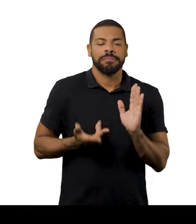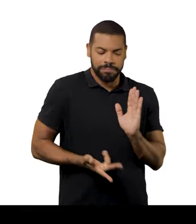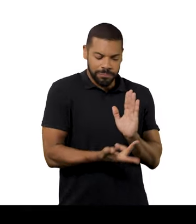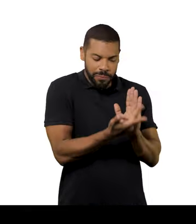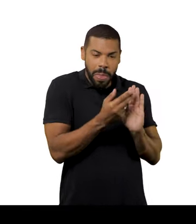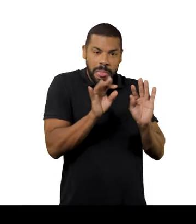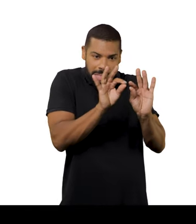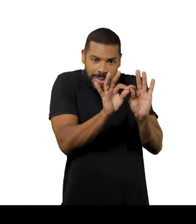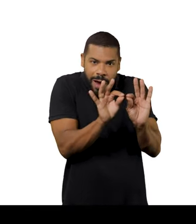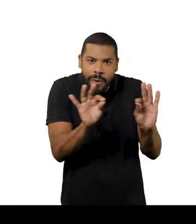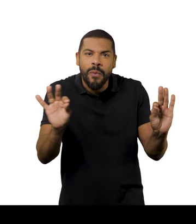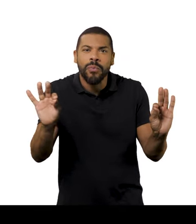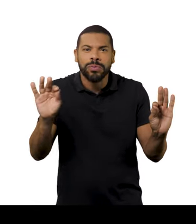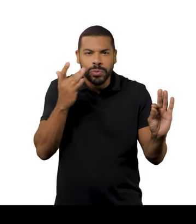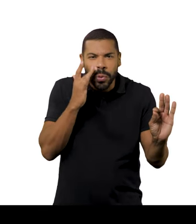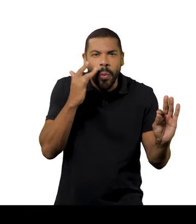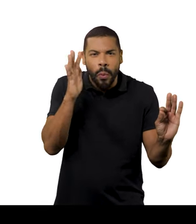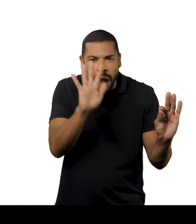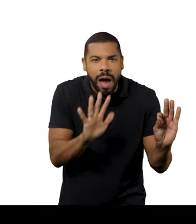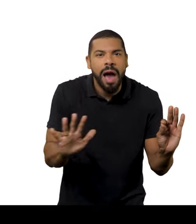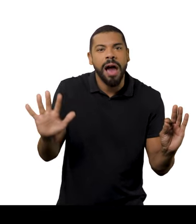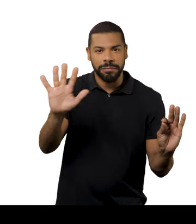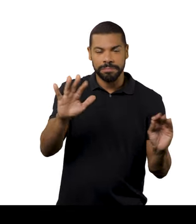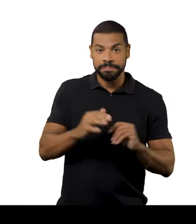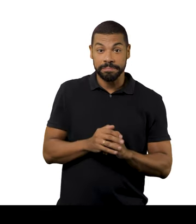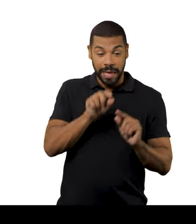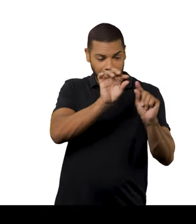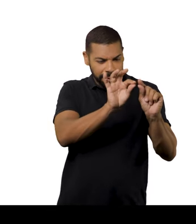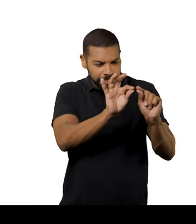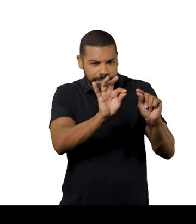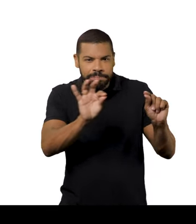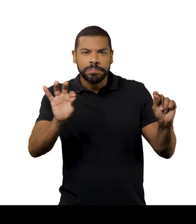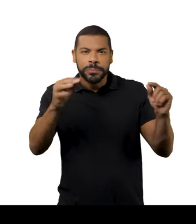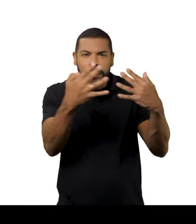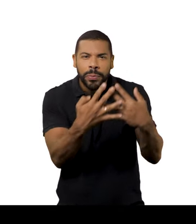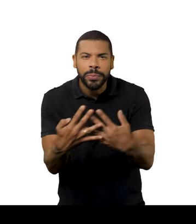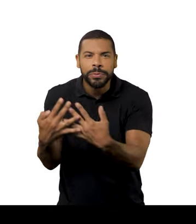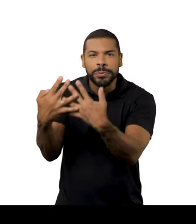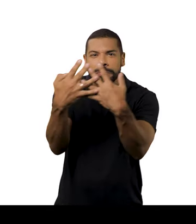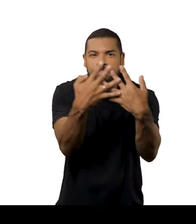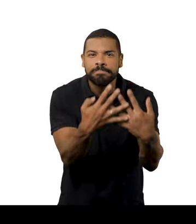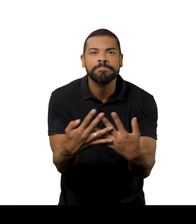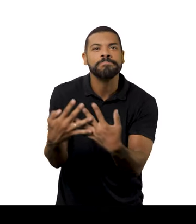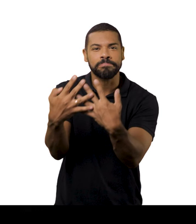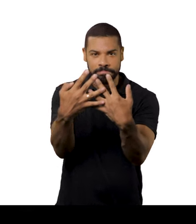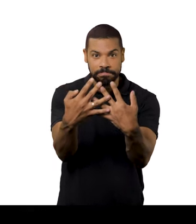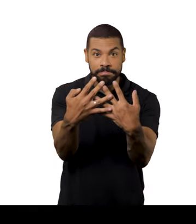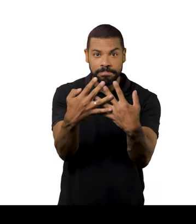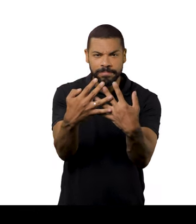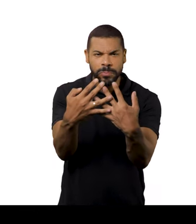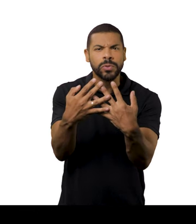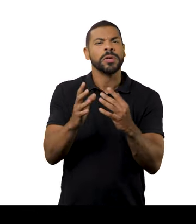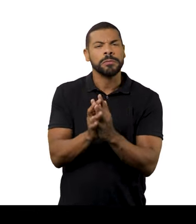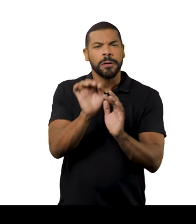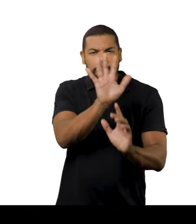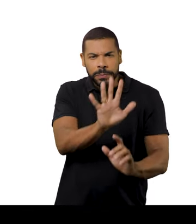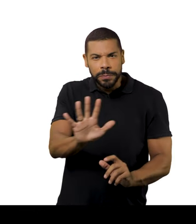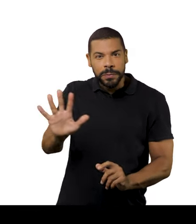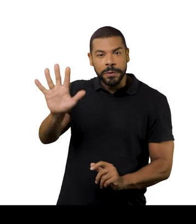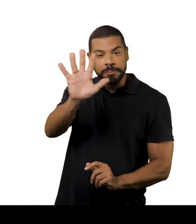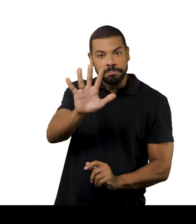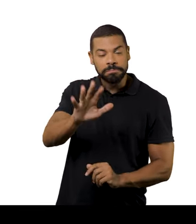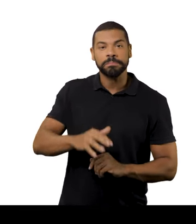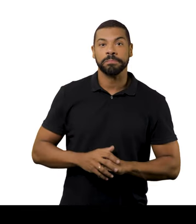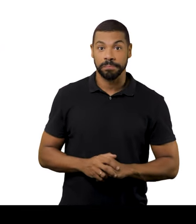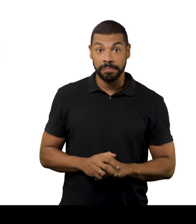Ele acrescentou uma linha dourada e aquilo deu uma vibração. ela deu uma